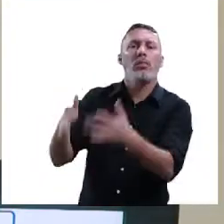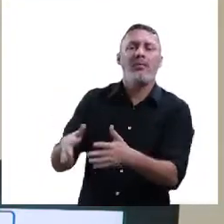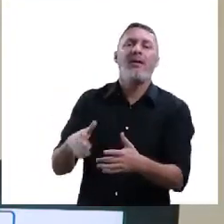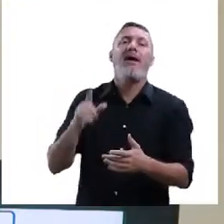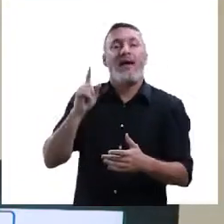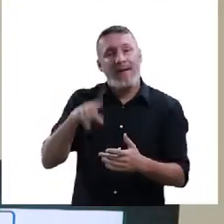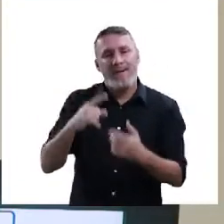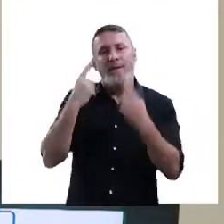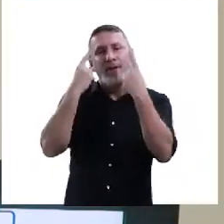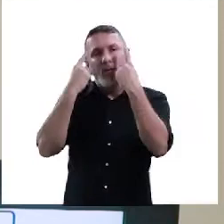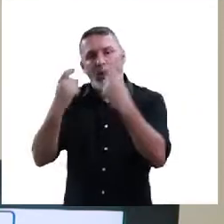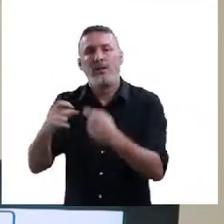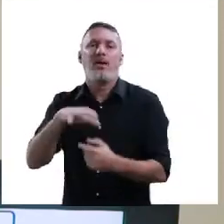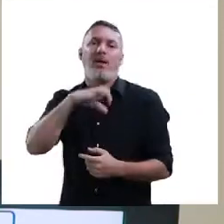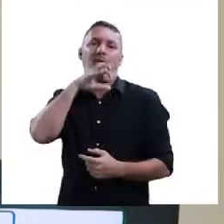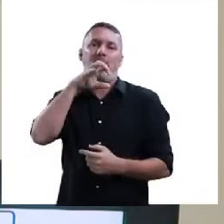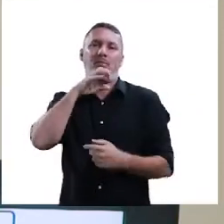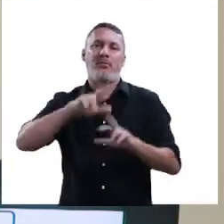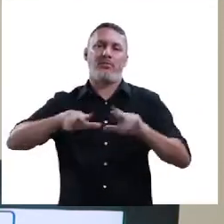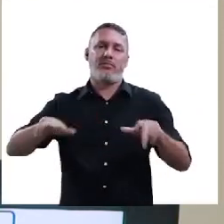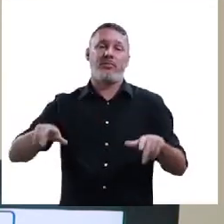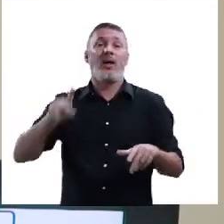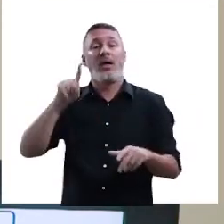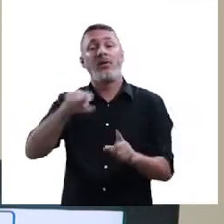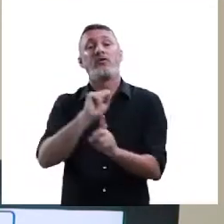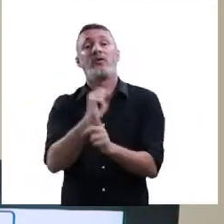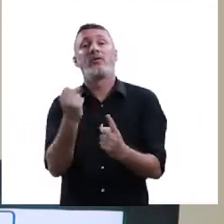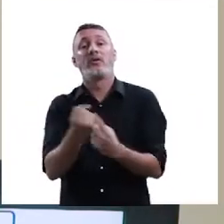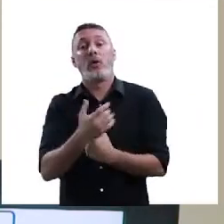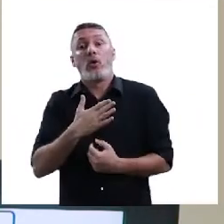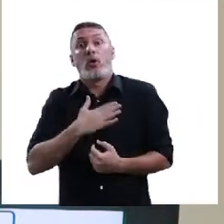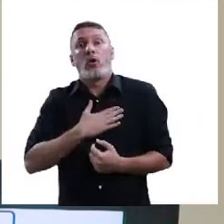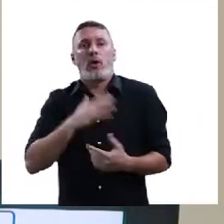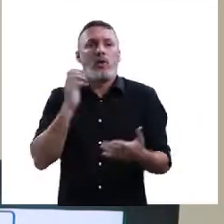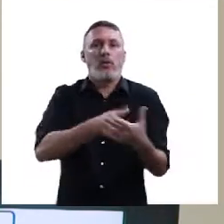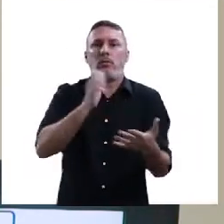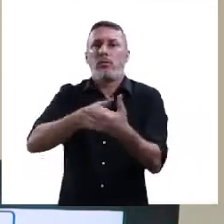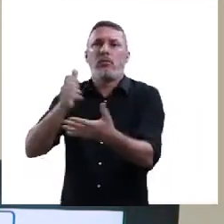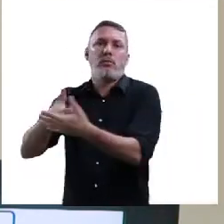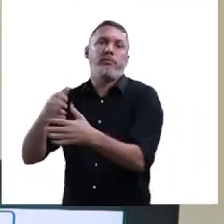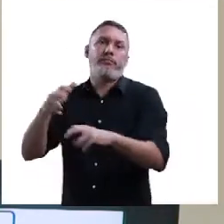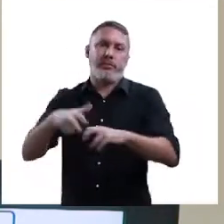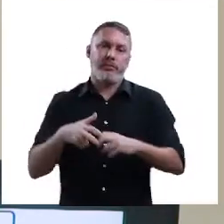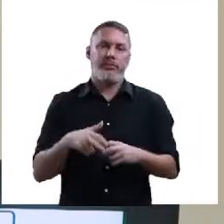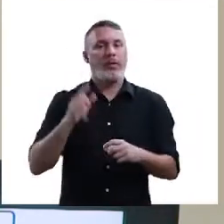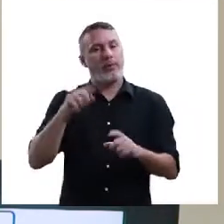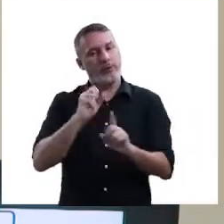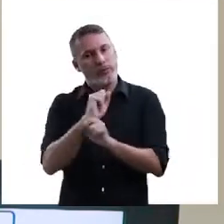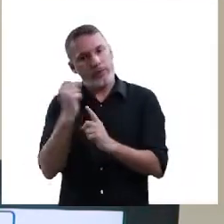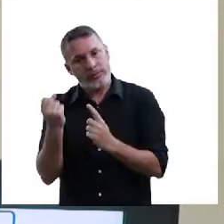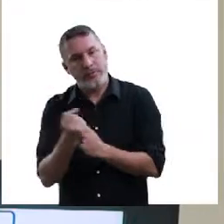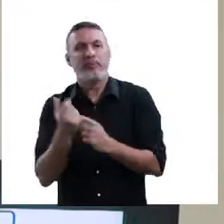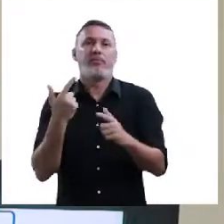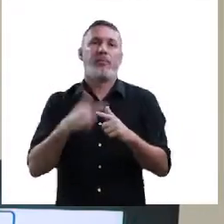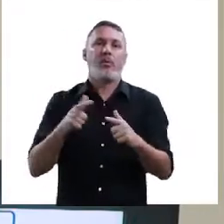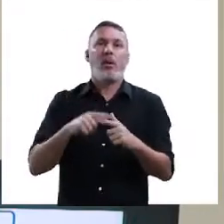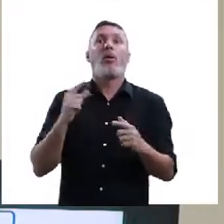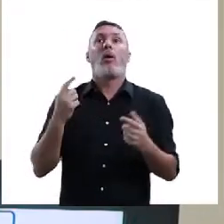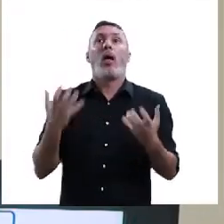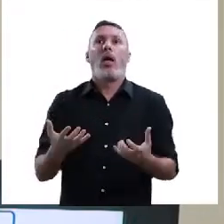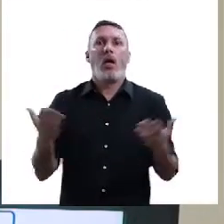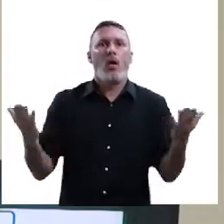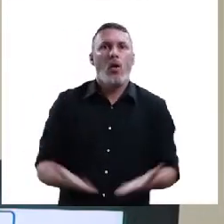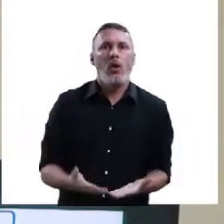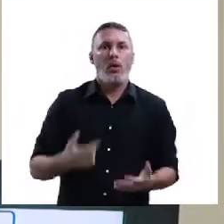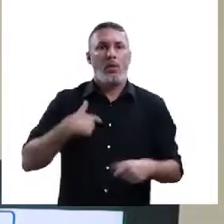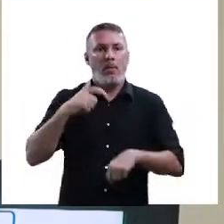violência que é presente na nossa sociedade, a sociedade consumista. e por essa sociedade consumista que quer